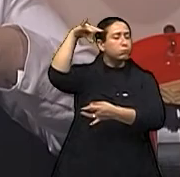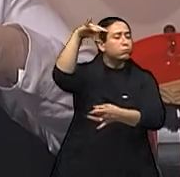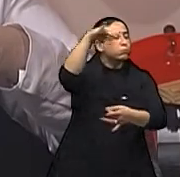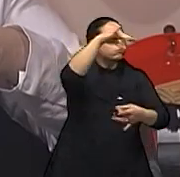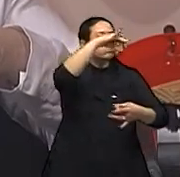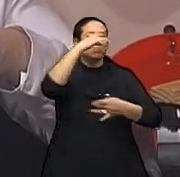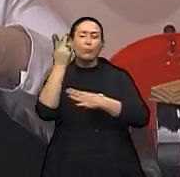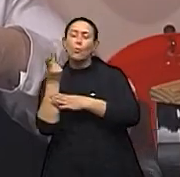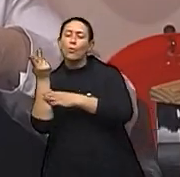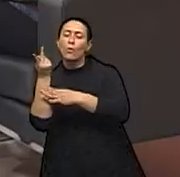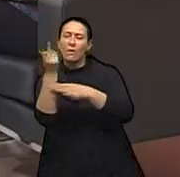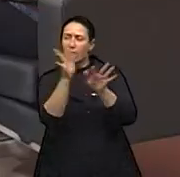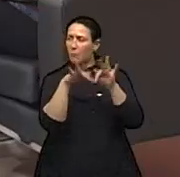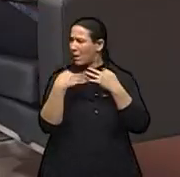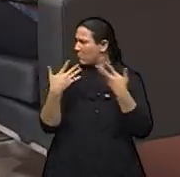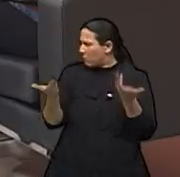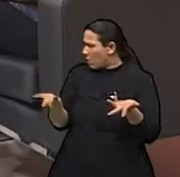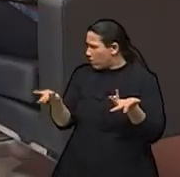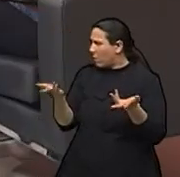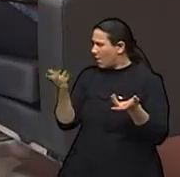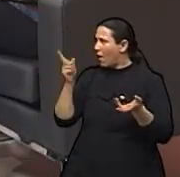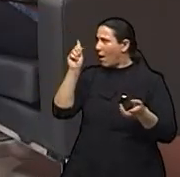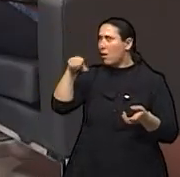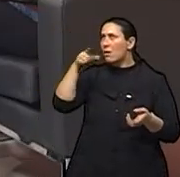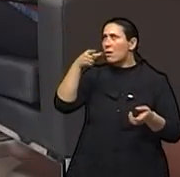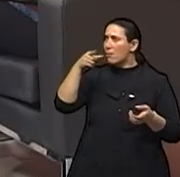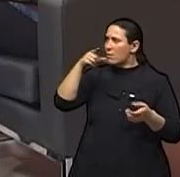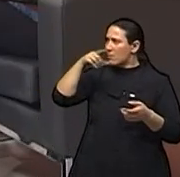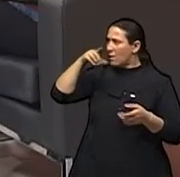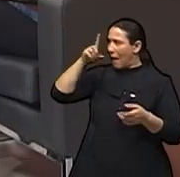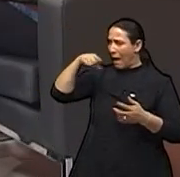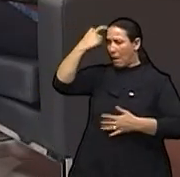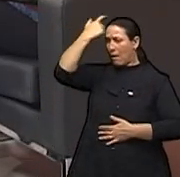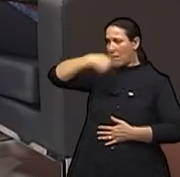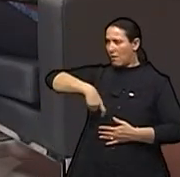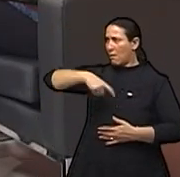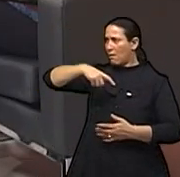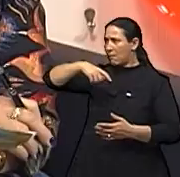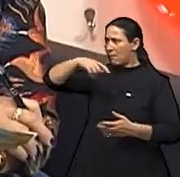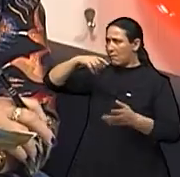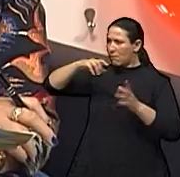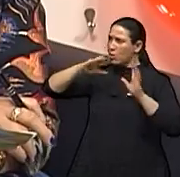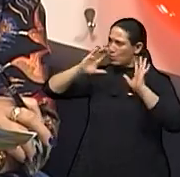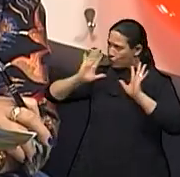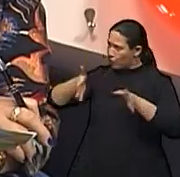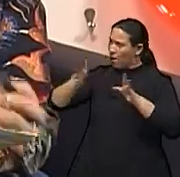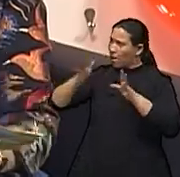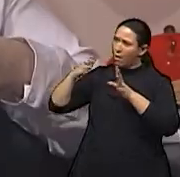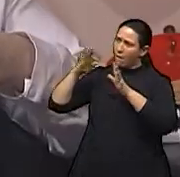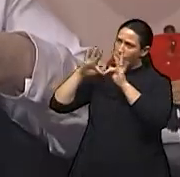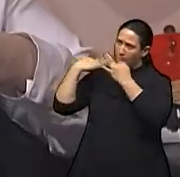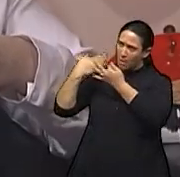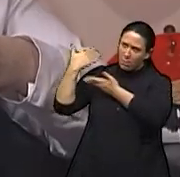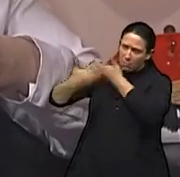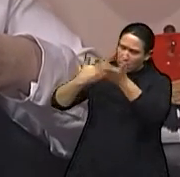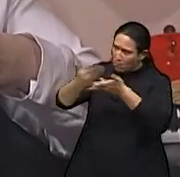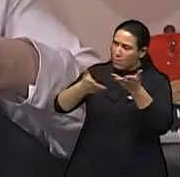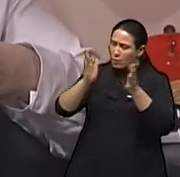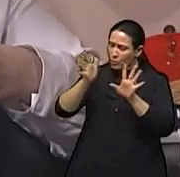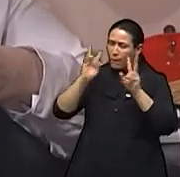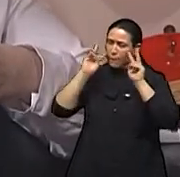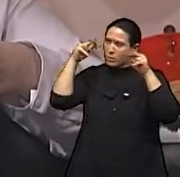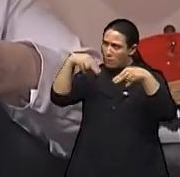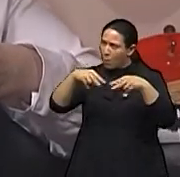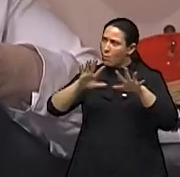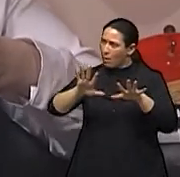Não foi por acaso que eu nasci na minha família, então? Certamente que não. Não foi? Aquilo ali já estava determinado? Certamente que não. Por essa visão? Por